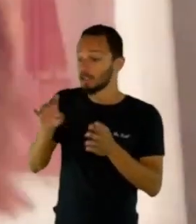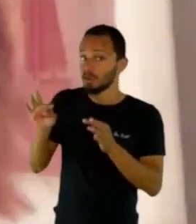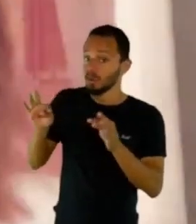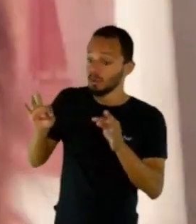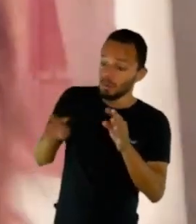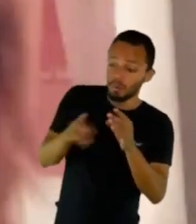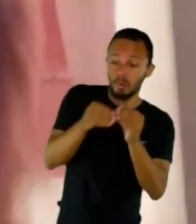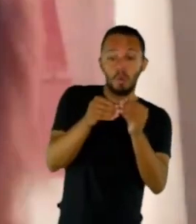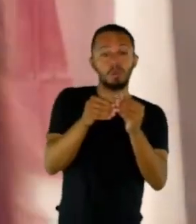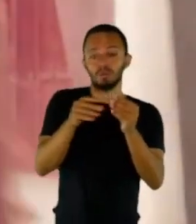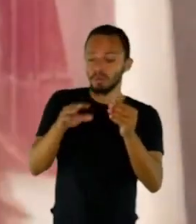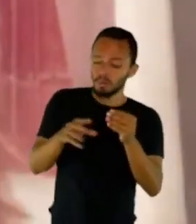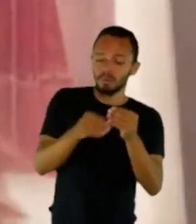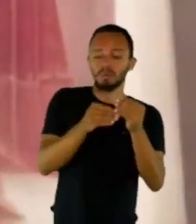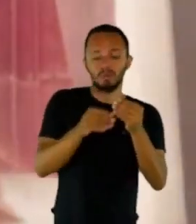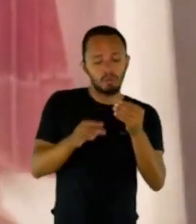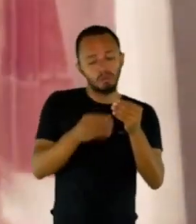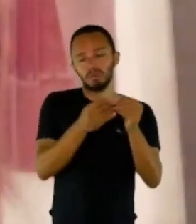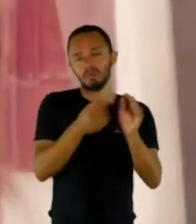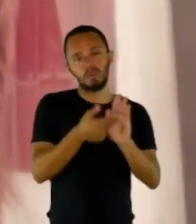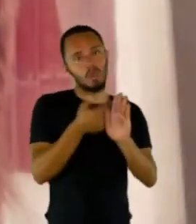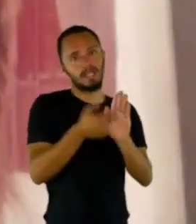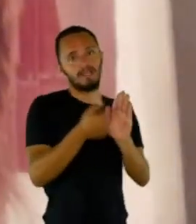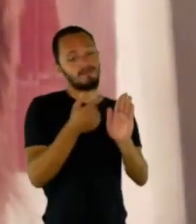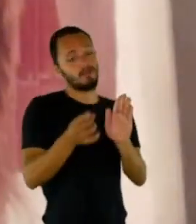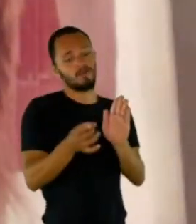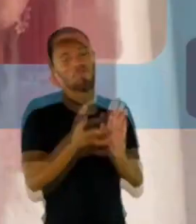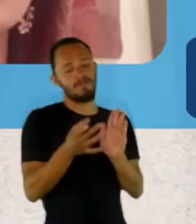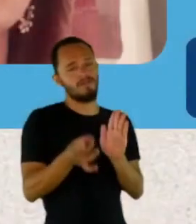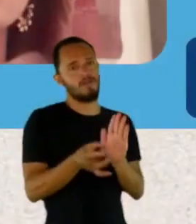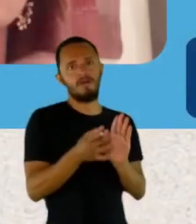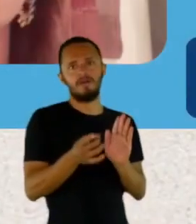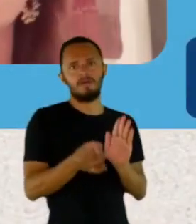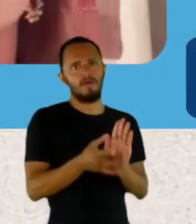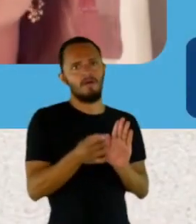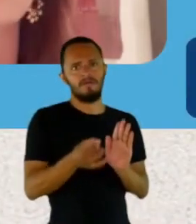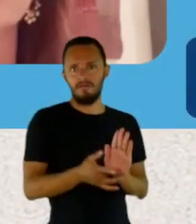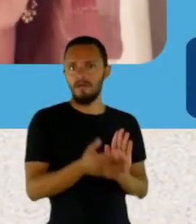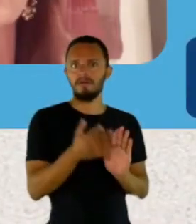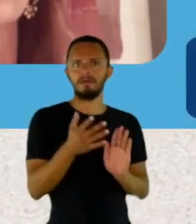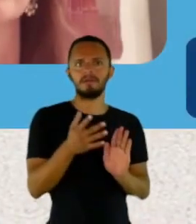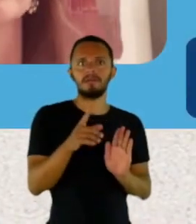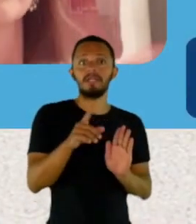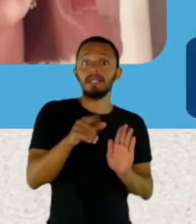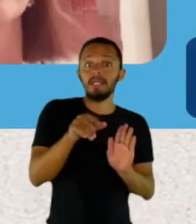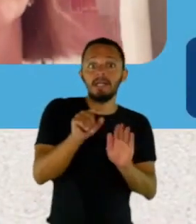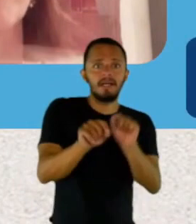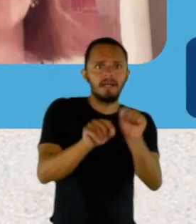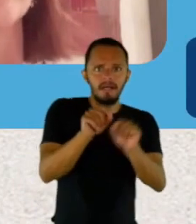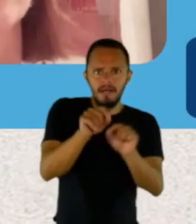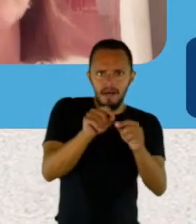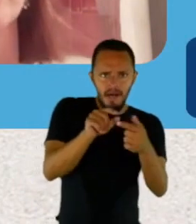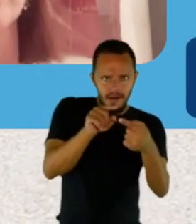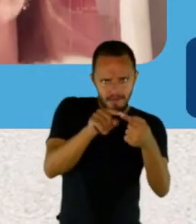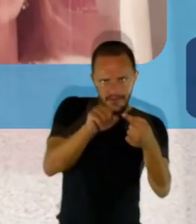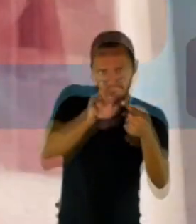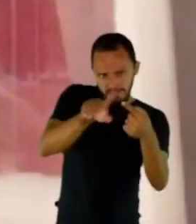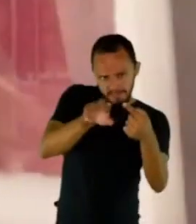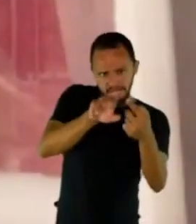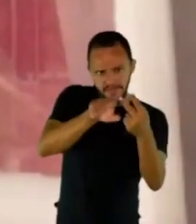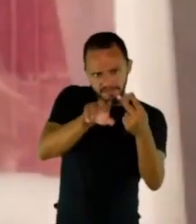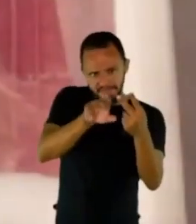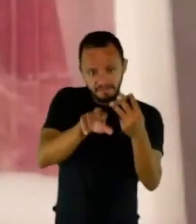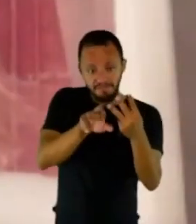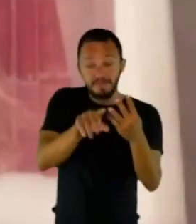até porque, claro que são histórias diferentes, mas eu acredito que todos têm uma coisa em comum, né? que é essa força da mulher.